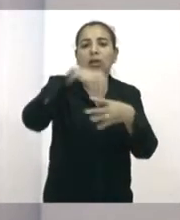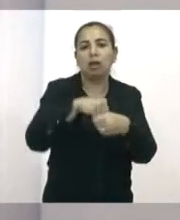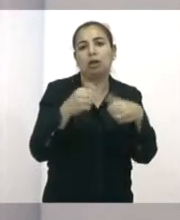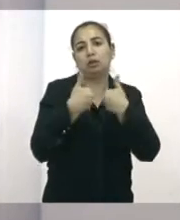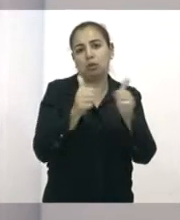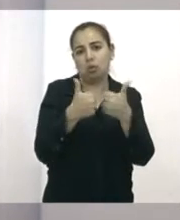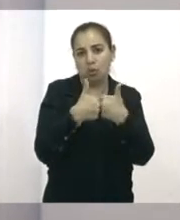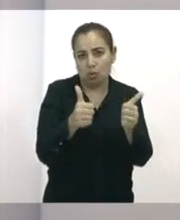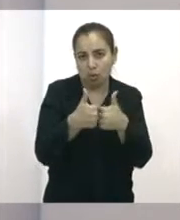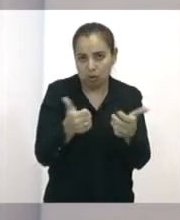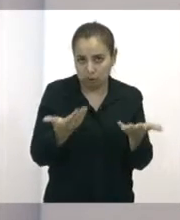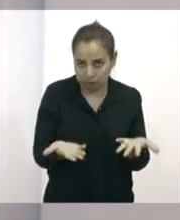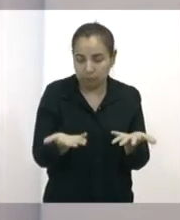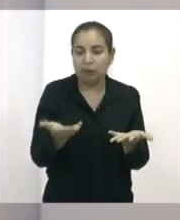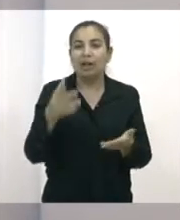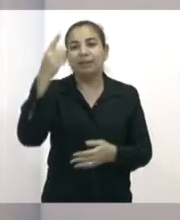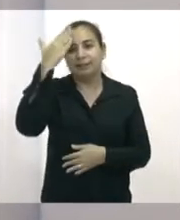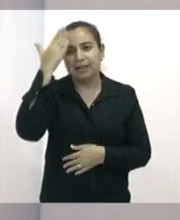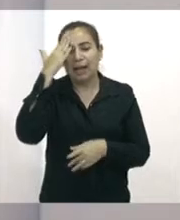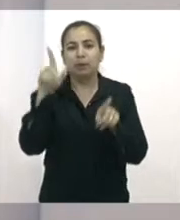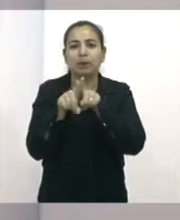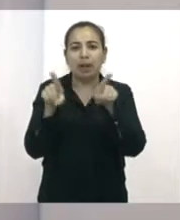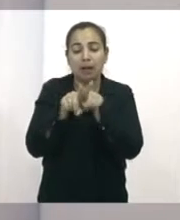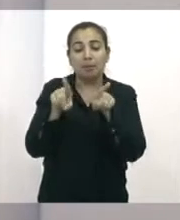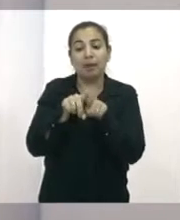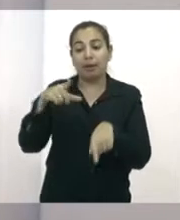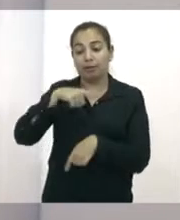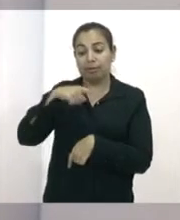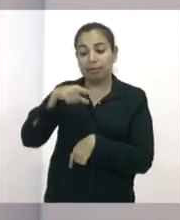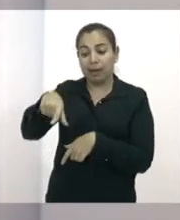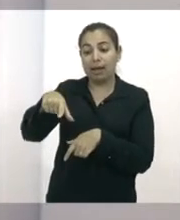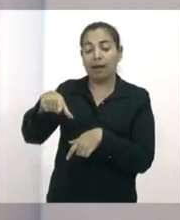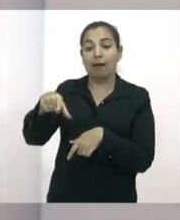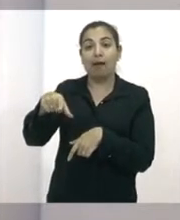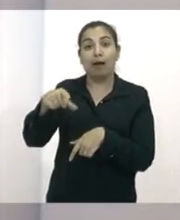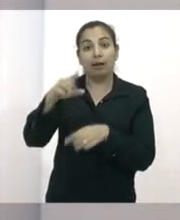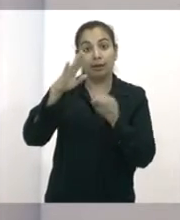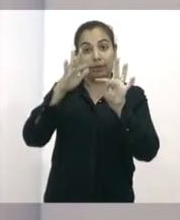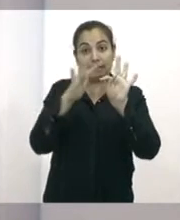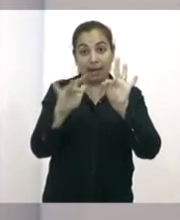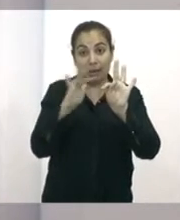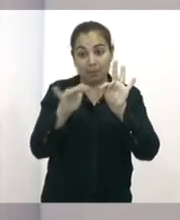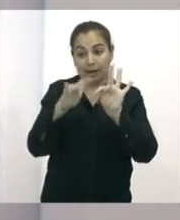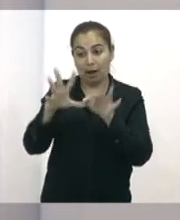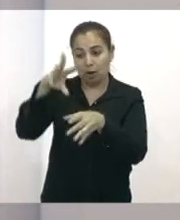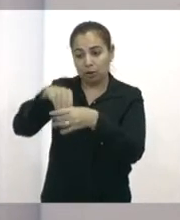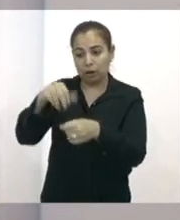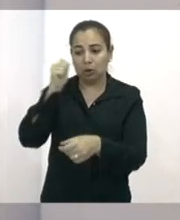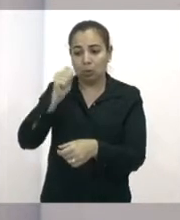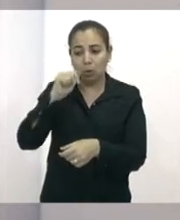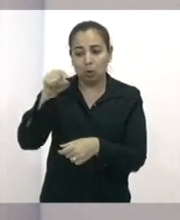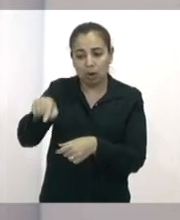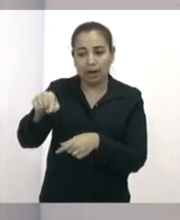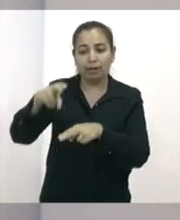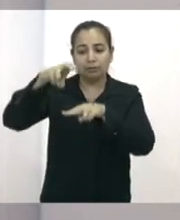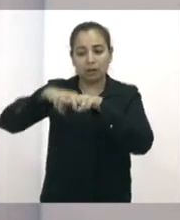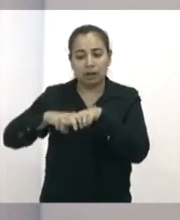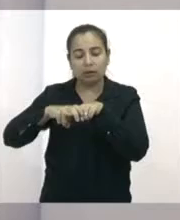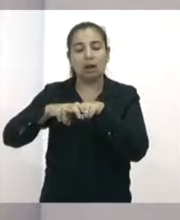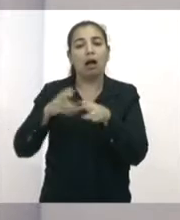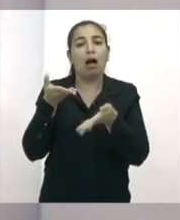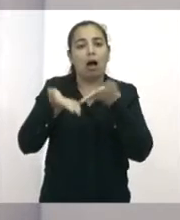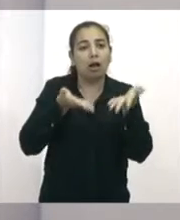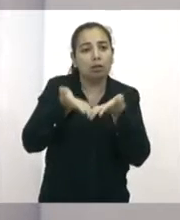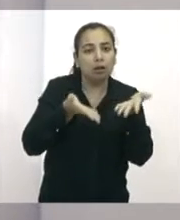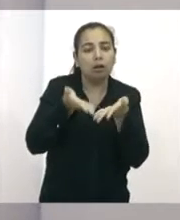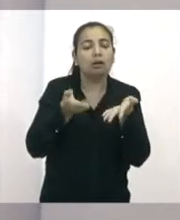Então, você ter ali, dentro do terminal, uma unidade com uma profissional qualificada para atender essa mulher, para explicar